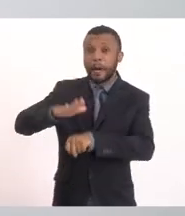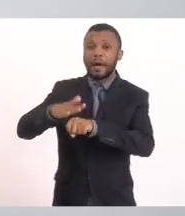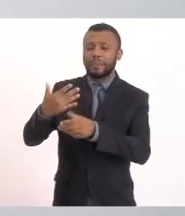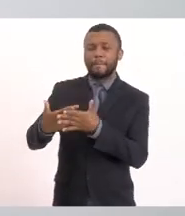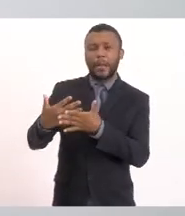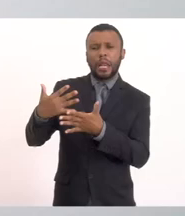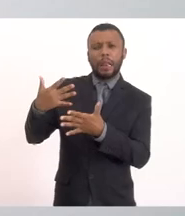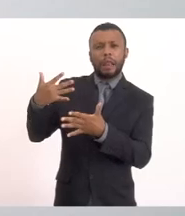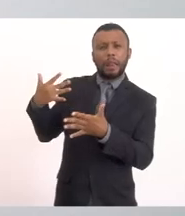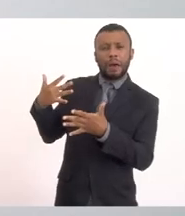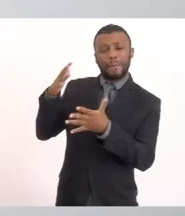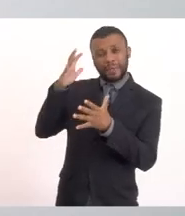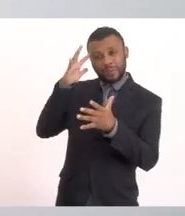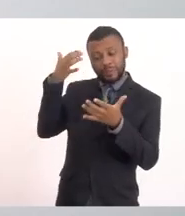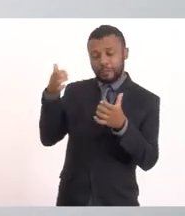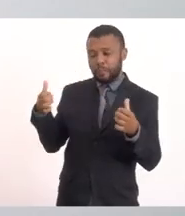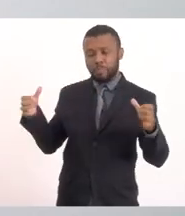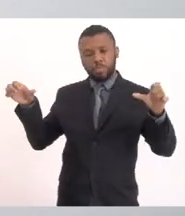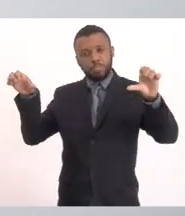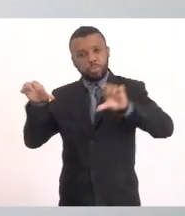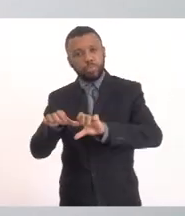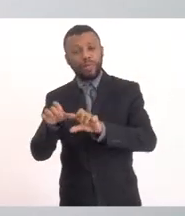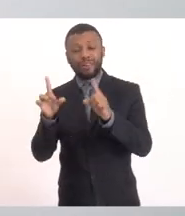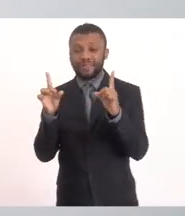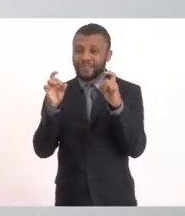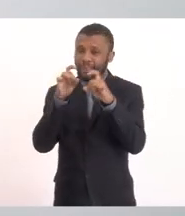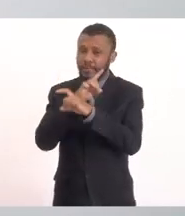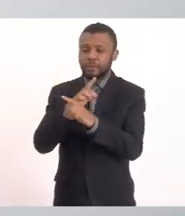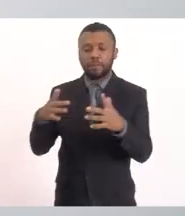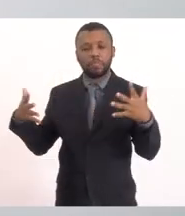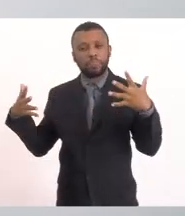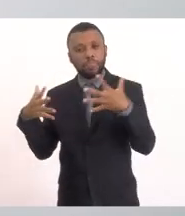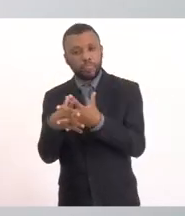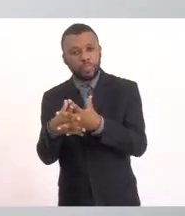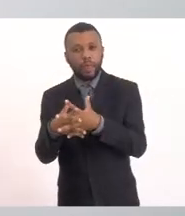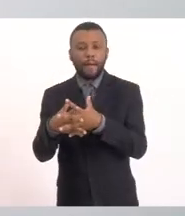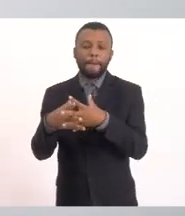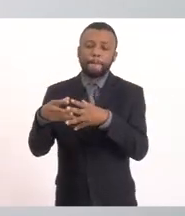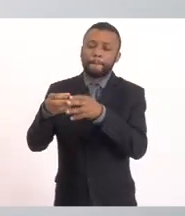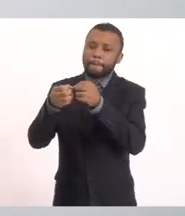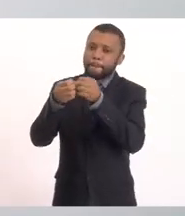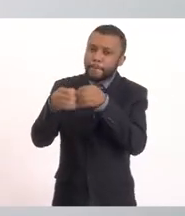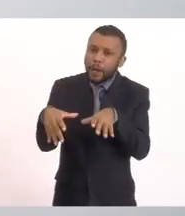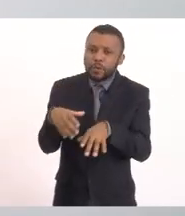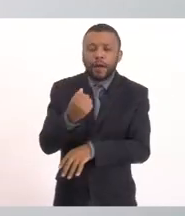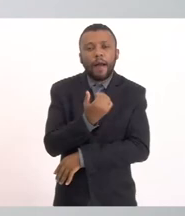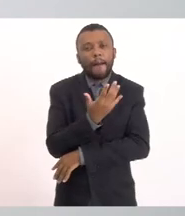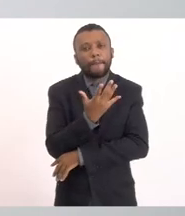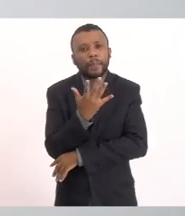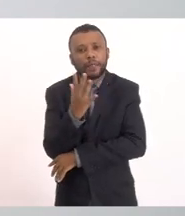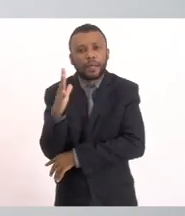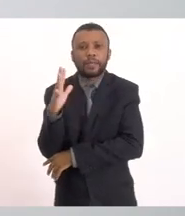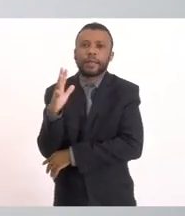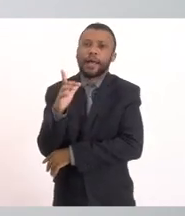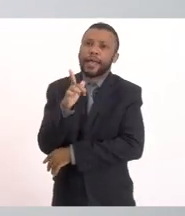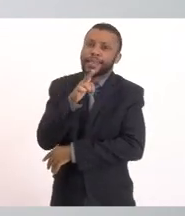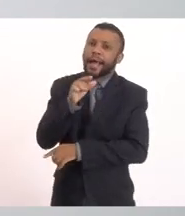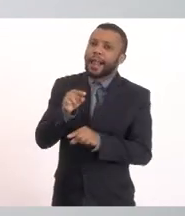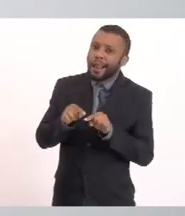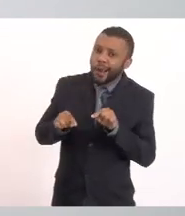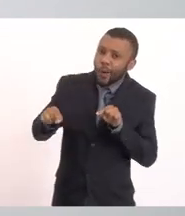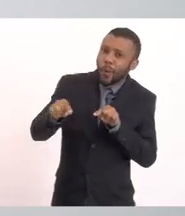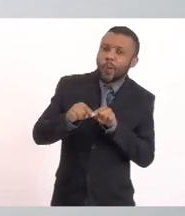Extremamente caótica Causando danos ambientais Na Lagoa de Saquarema Mas eu